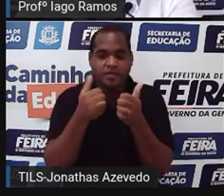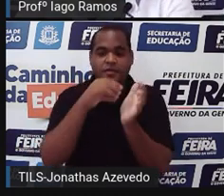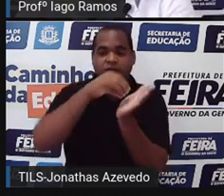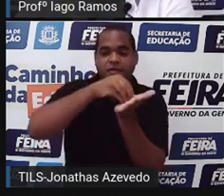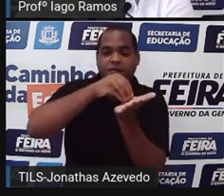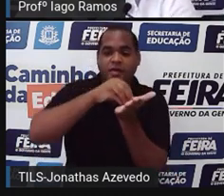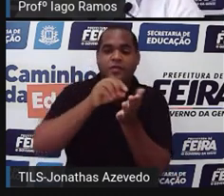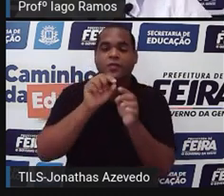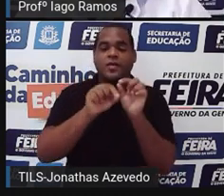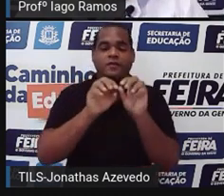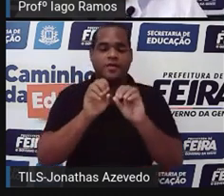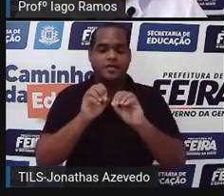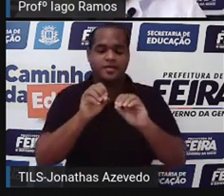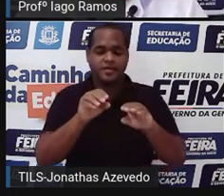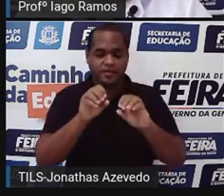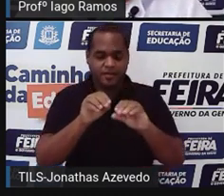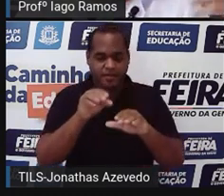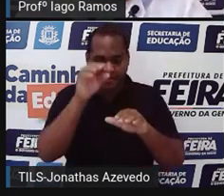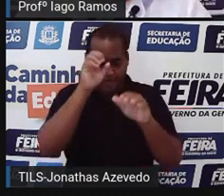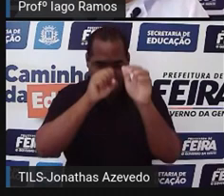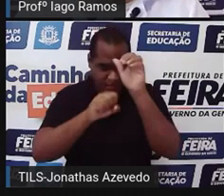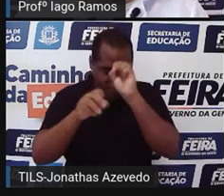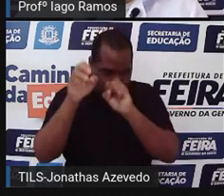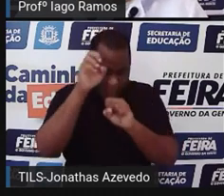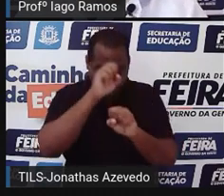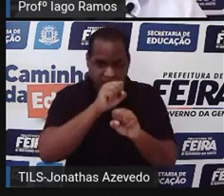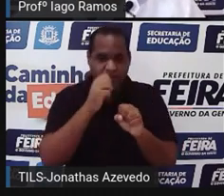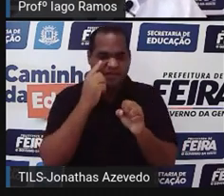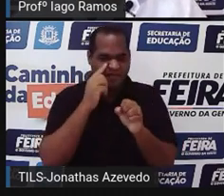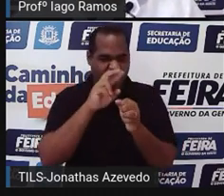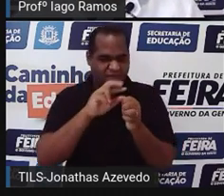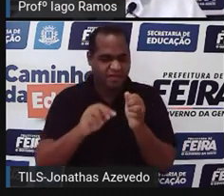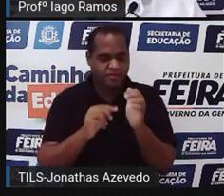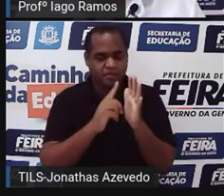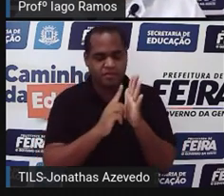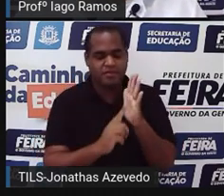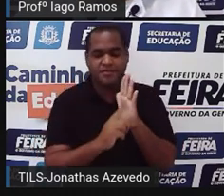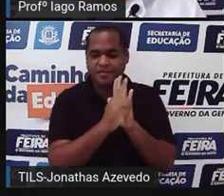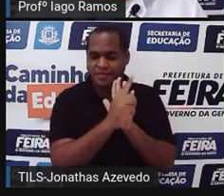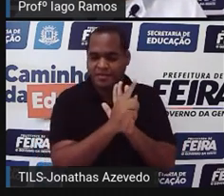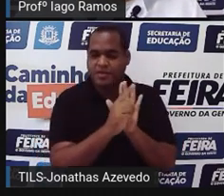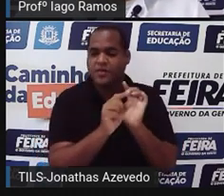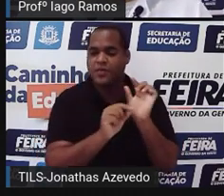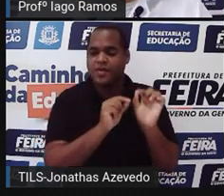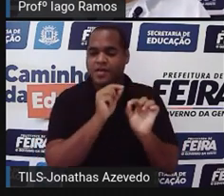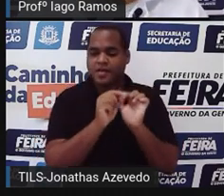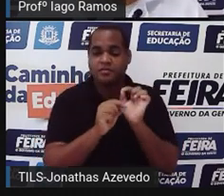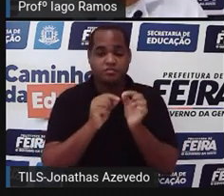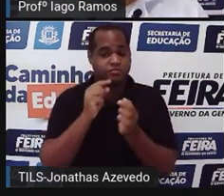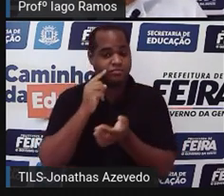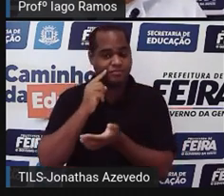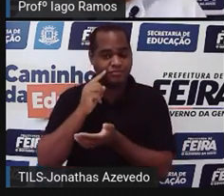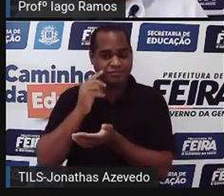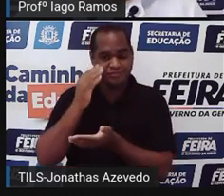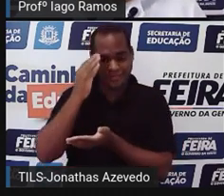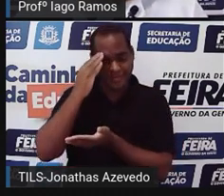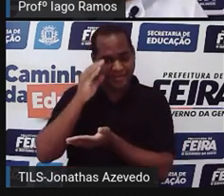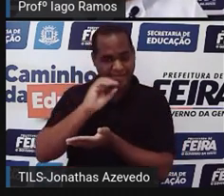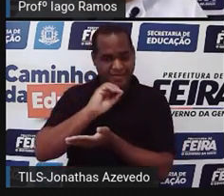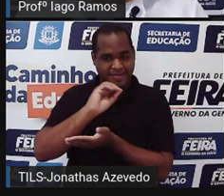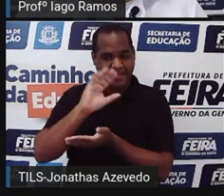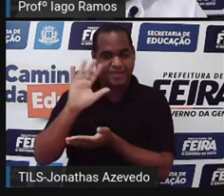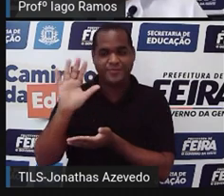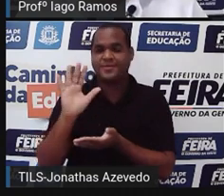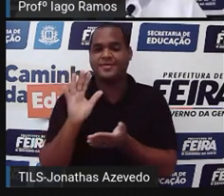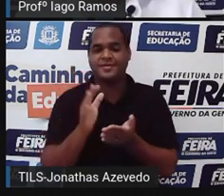para a gente aprender sobre o gráfico, sobre os gráficos, é a parte de interpretação. O que é